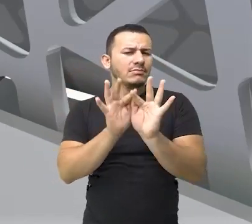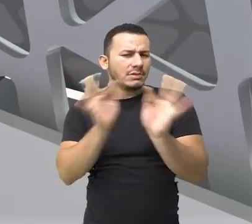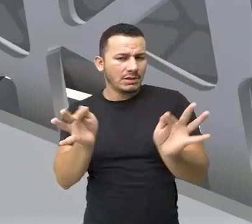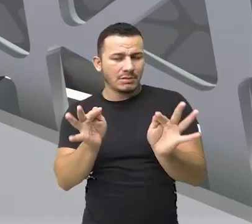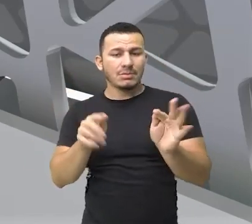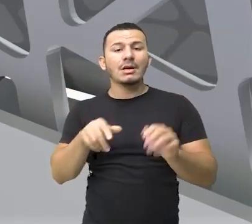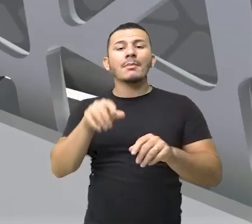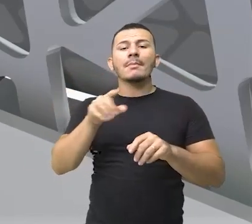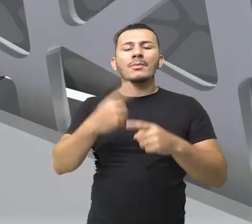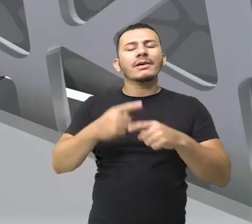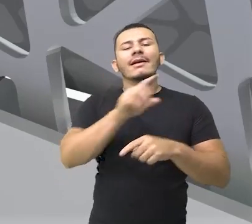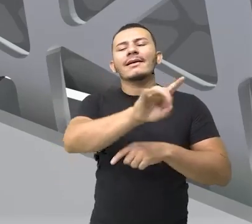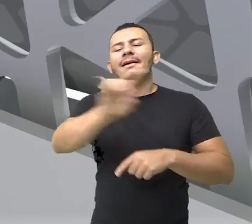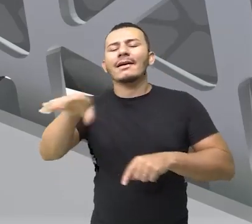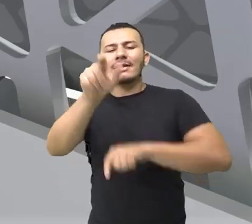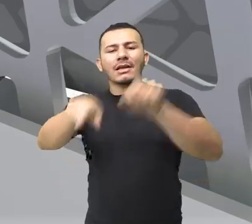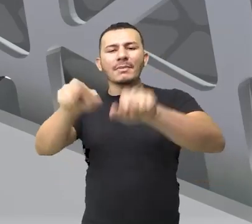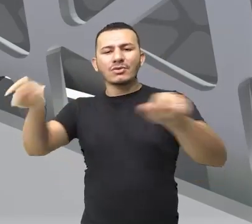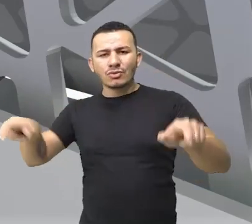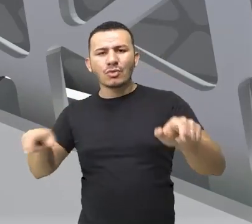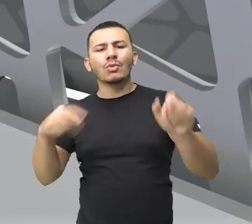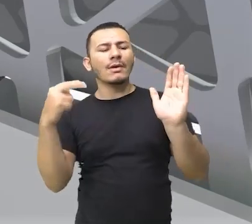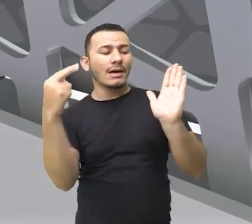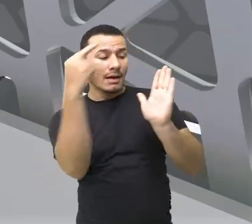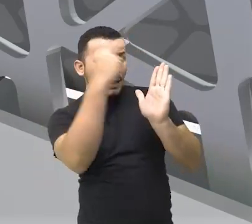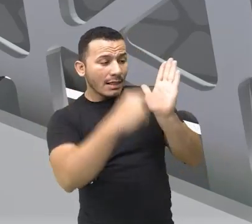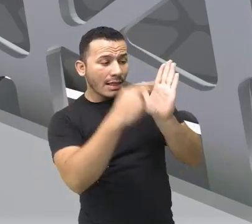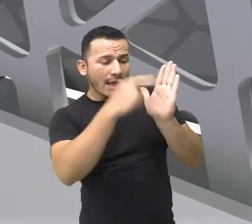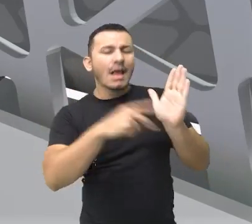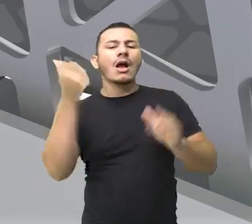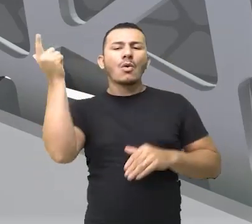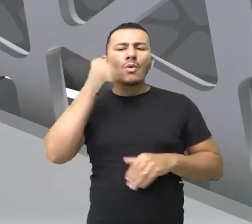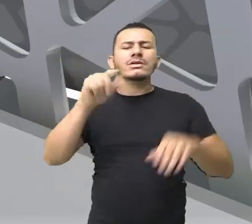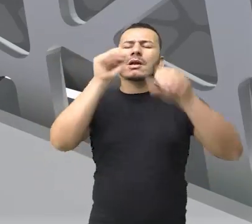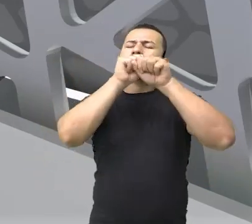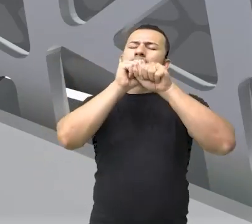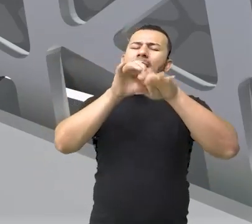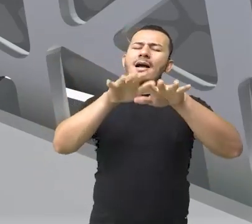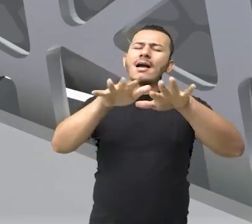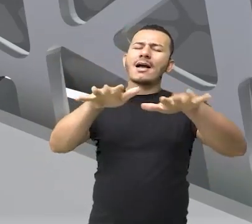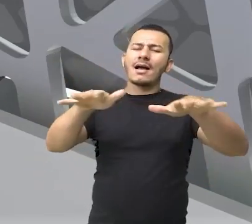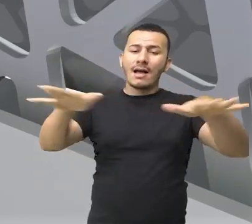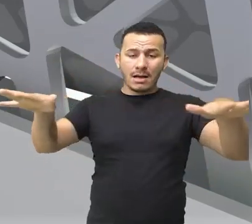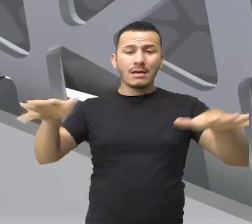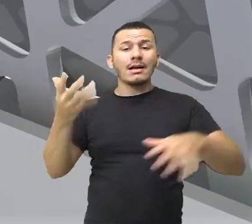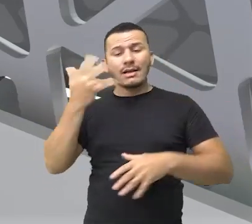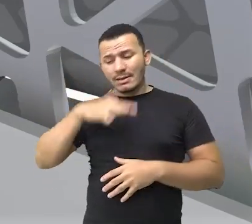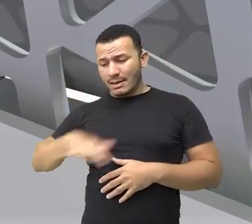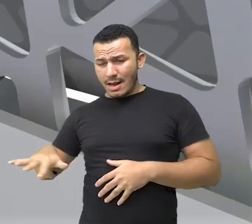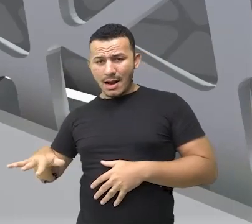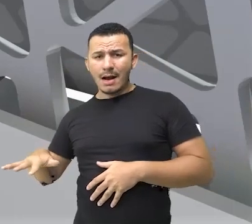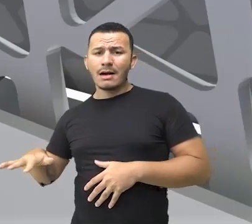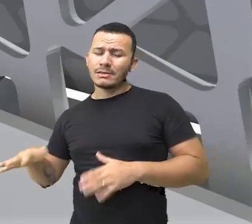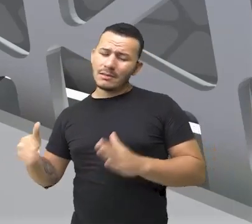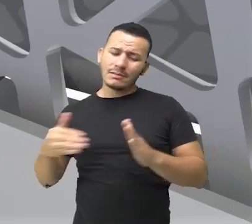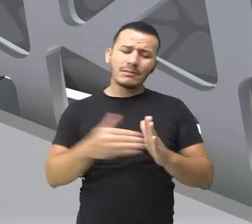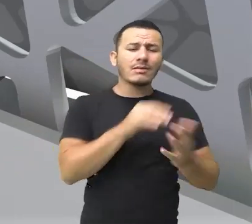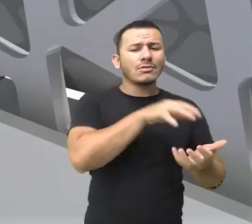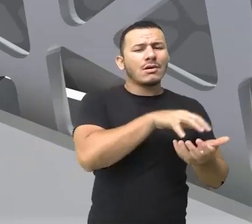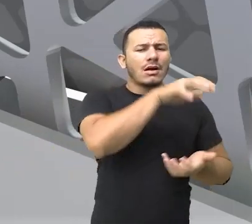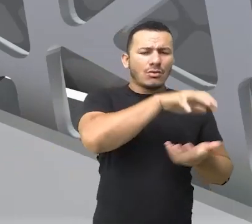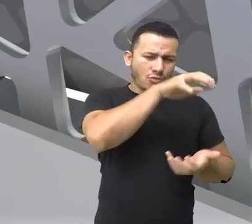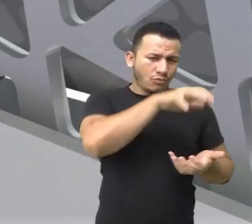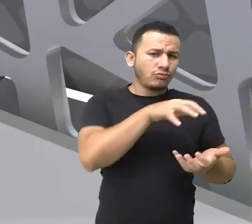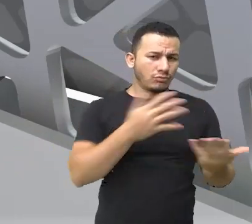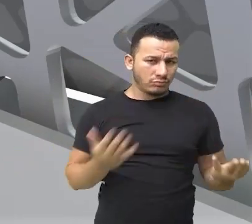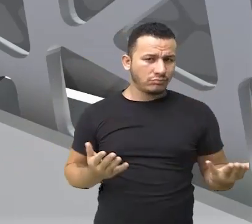que pudesse fazer com que esse texto alcançasse o máximo de pessoas, desde crianças até adultos,